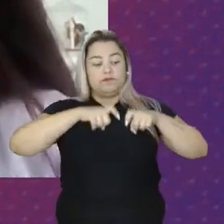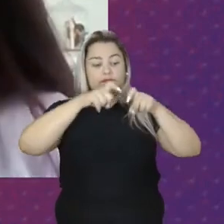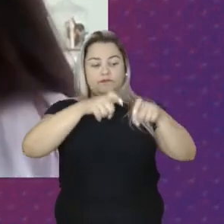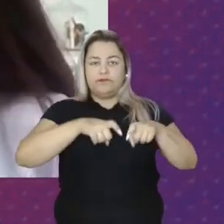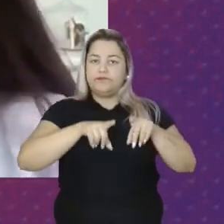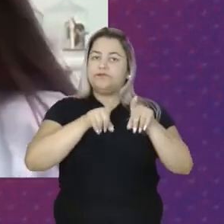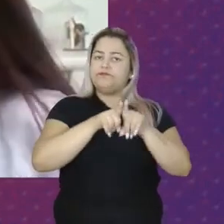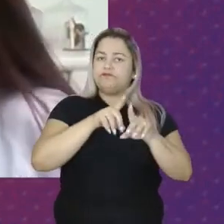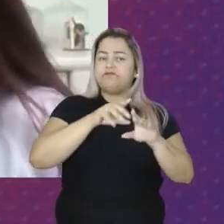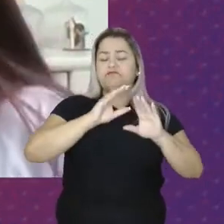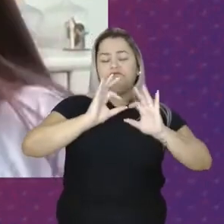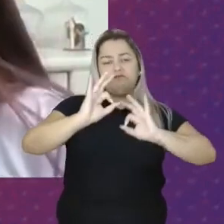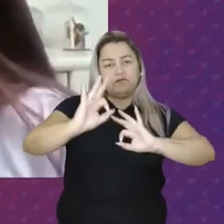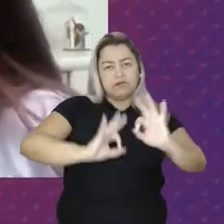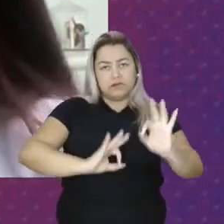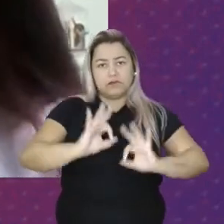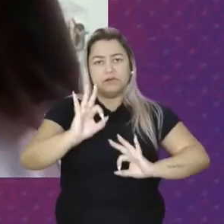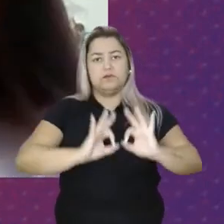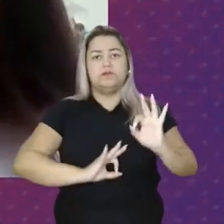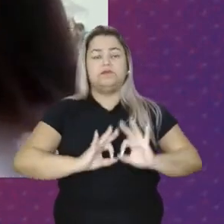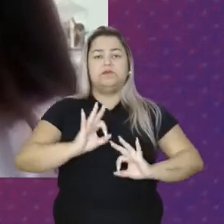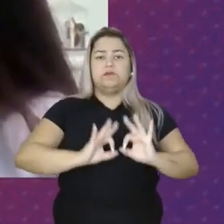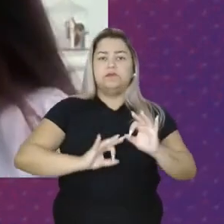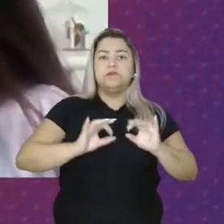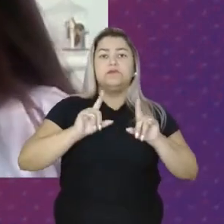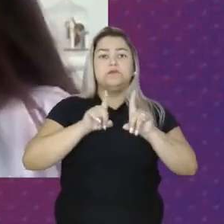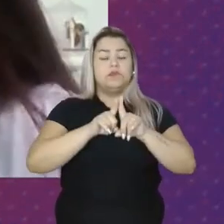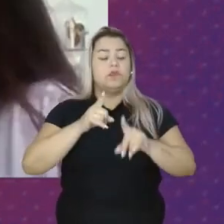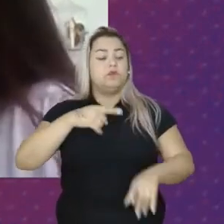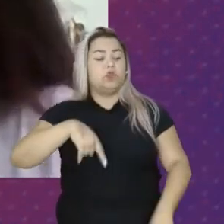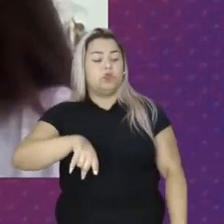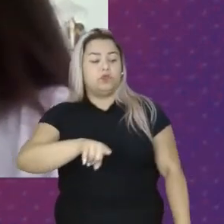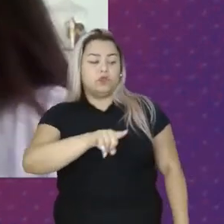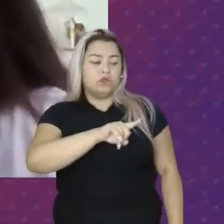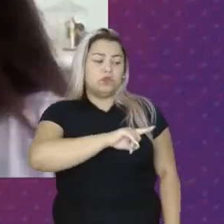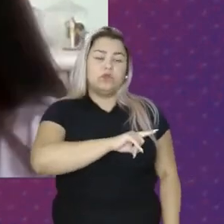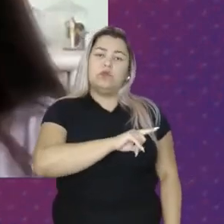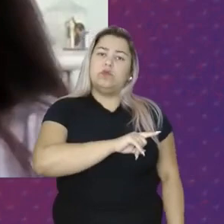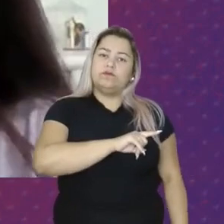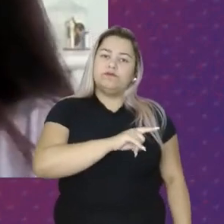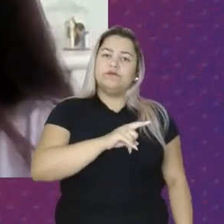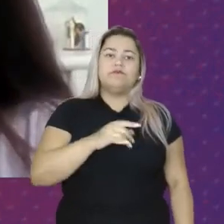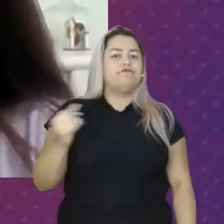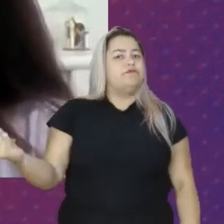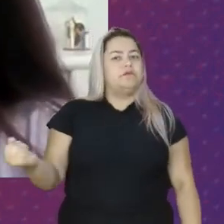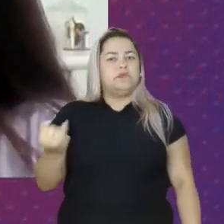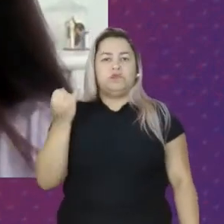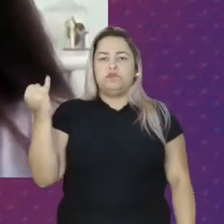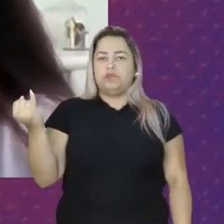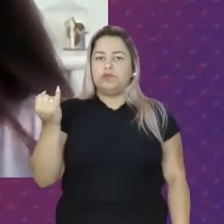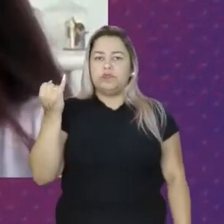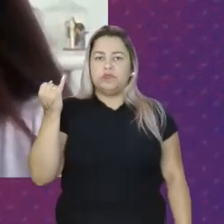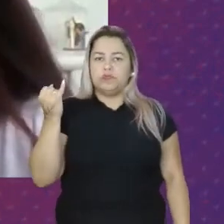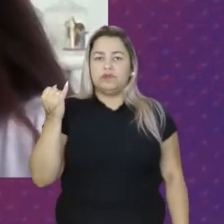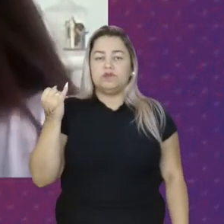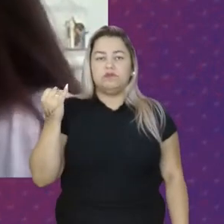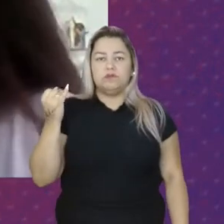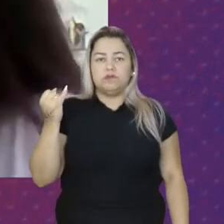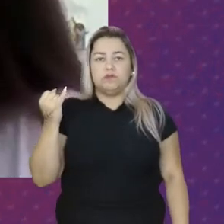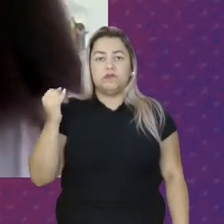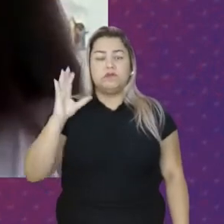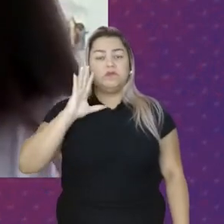De organização De protagonismo Nós Fomos Muito Importantes Para